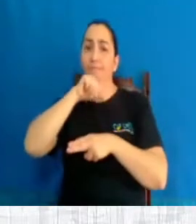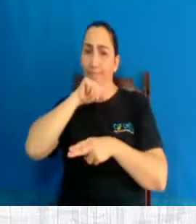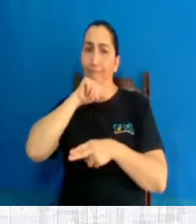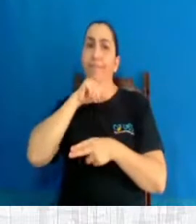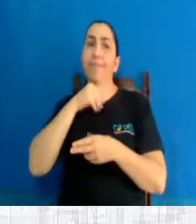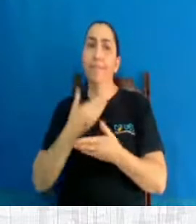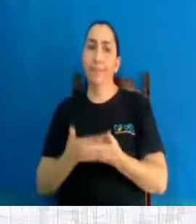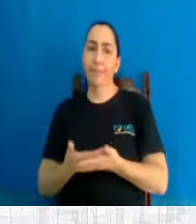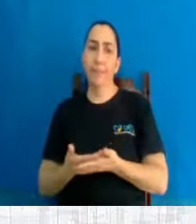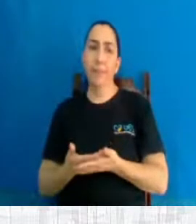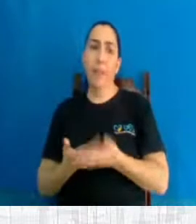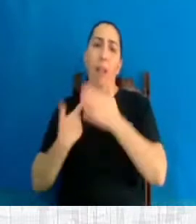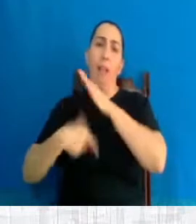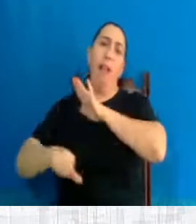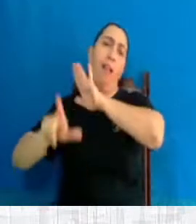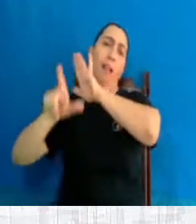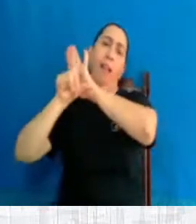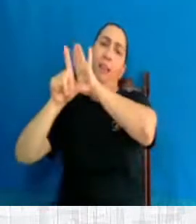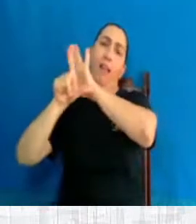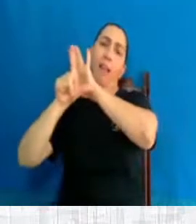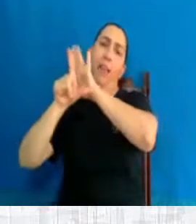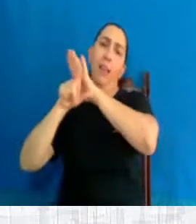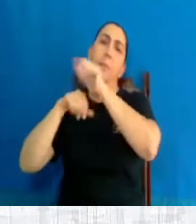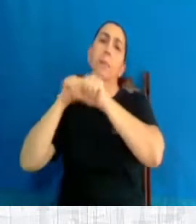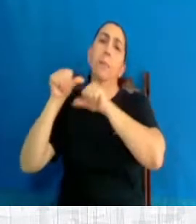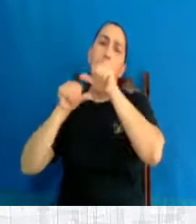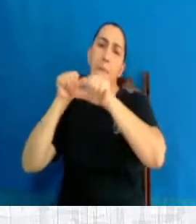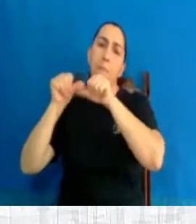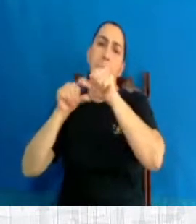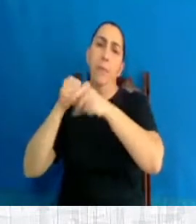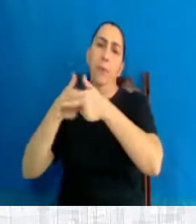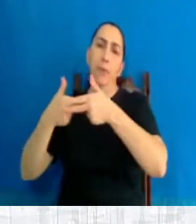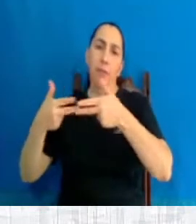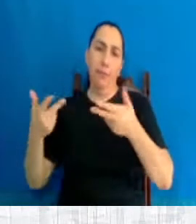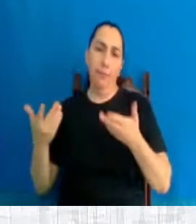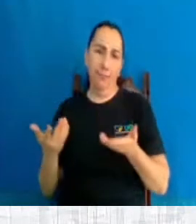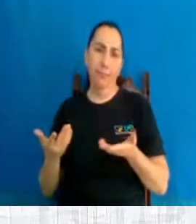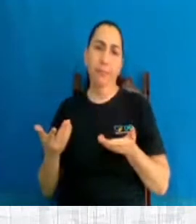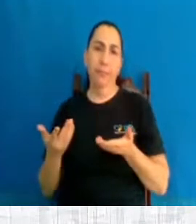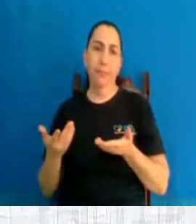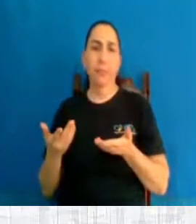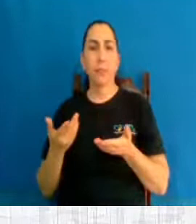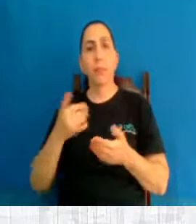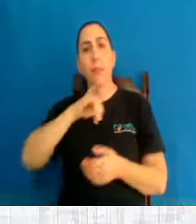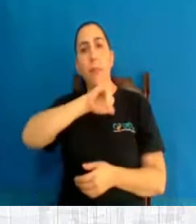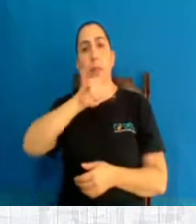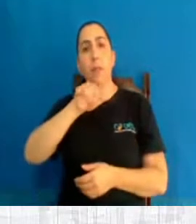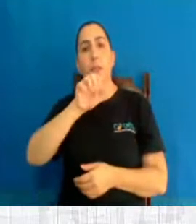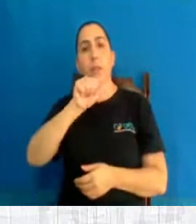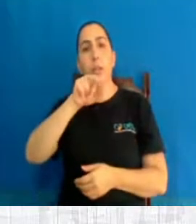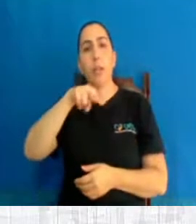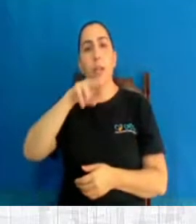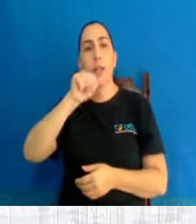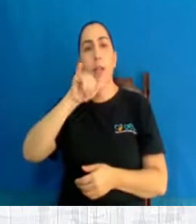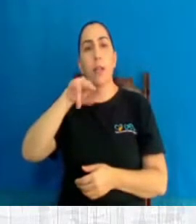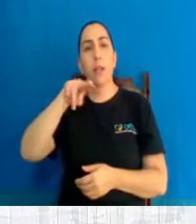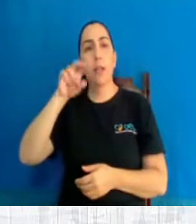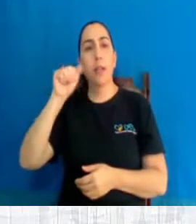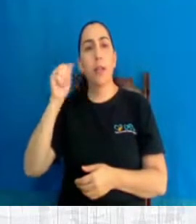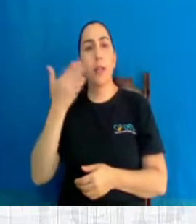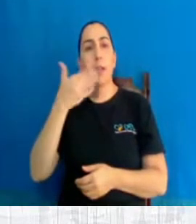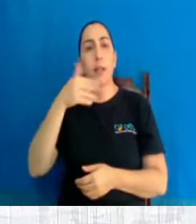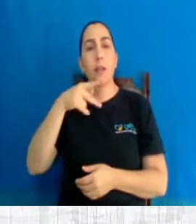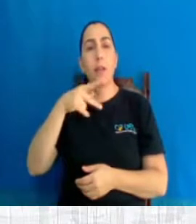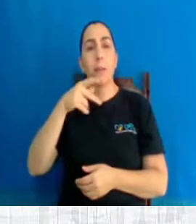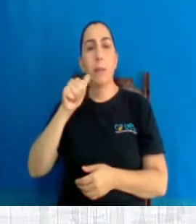Ah, mas a legislação precisa ser alterada. Olha, a doutora em direito penal, a Jaina Pascoal, na audiência pública sobre a